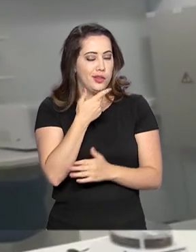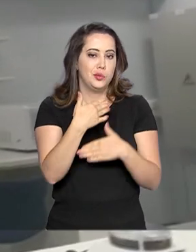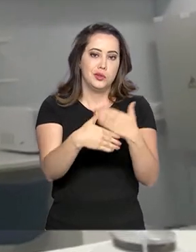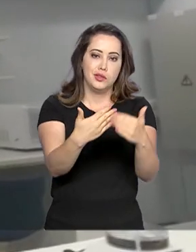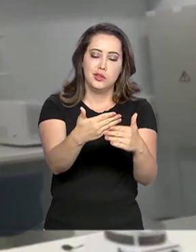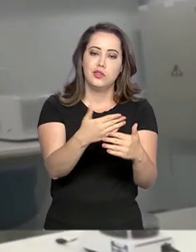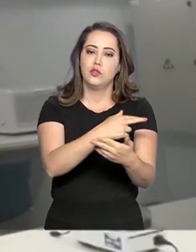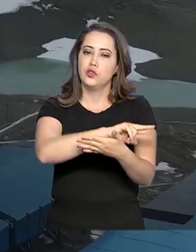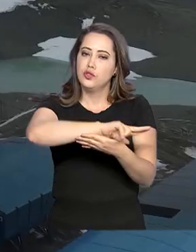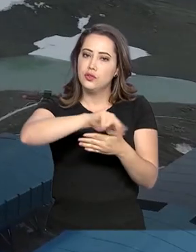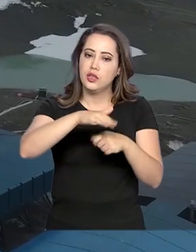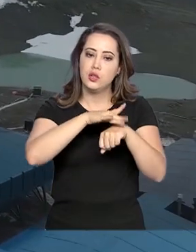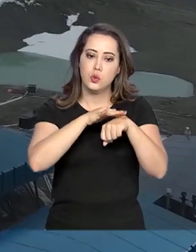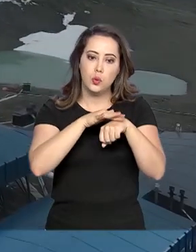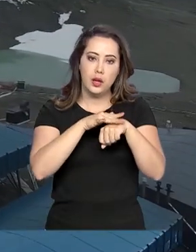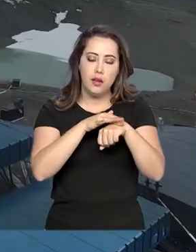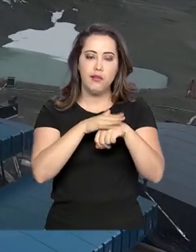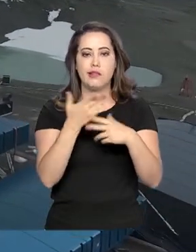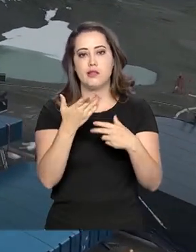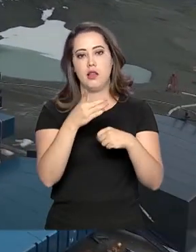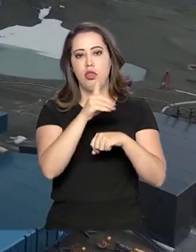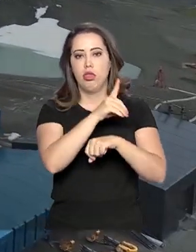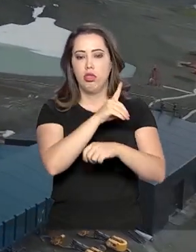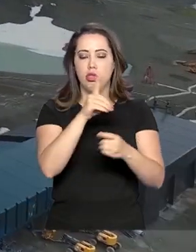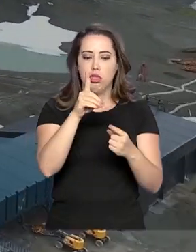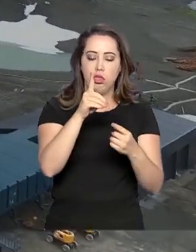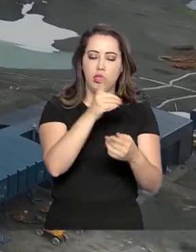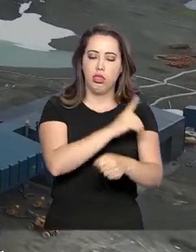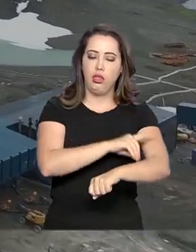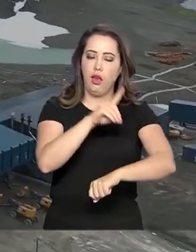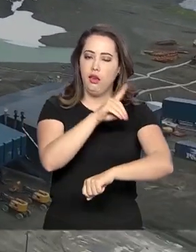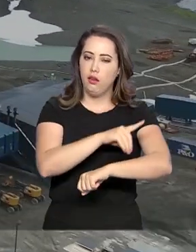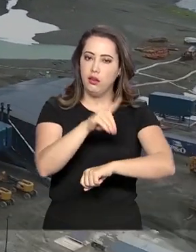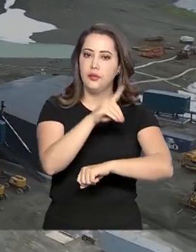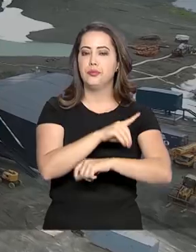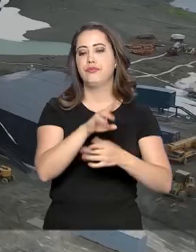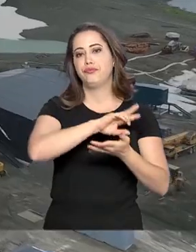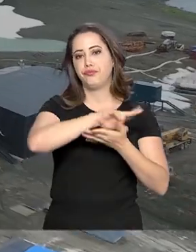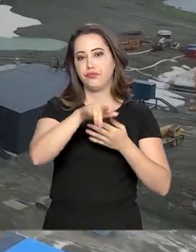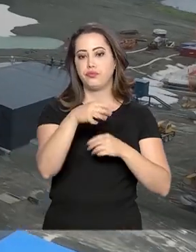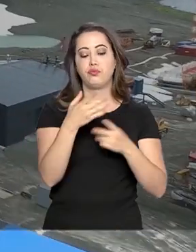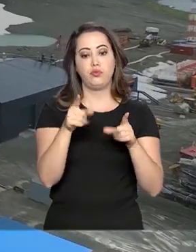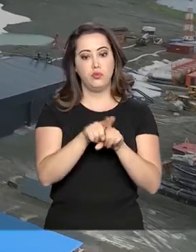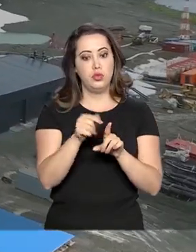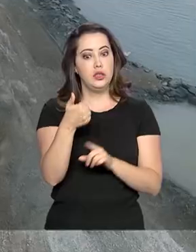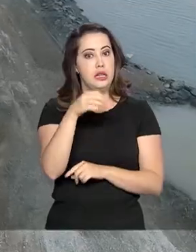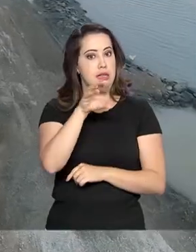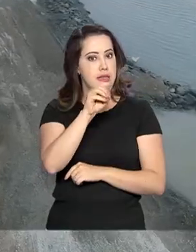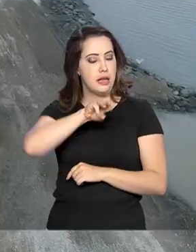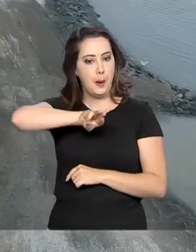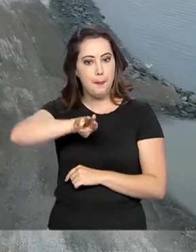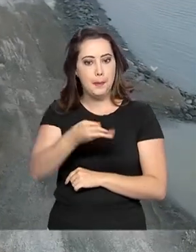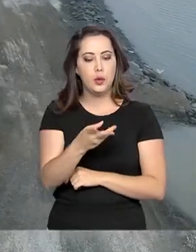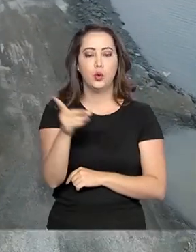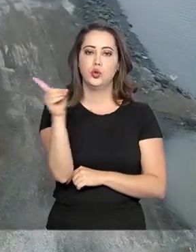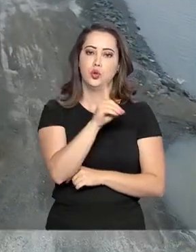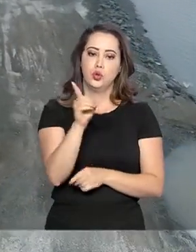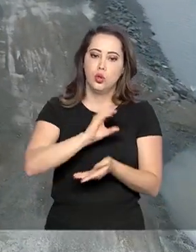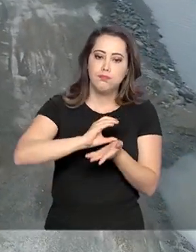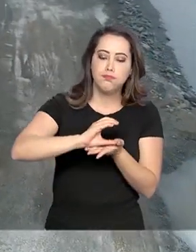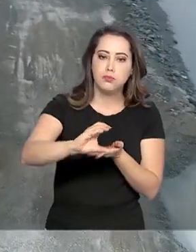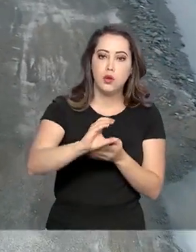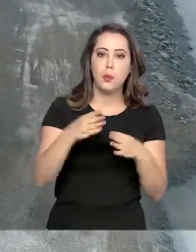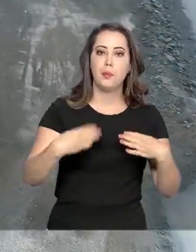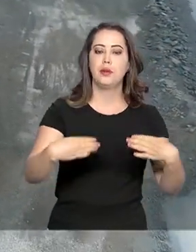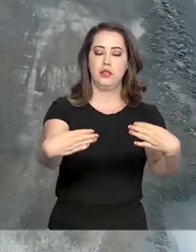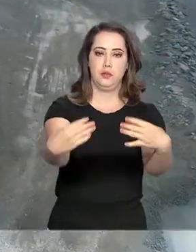dengue e chikungunya. O Governo Federal investiu 100 milhões de dólares na reconstrução da Estação Comandante Ferraz, e o Ministério da